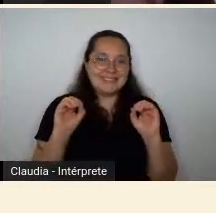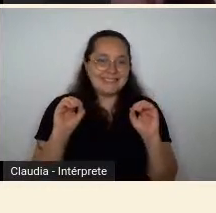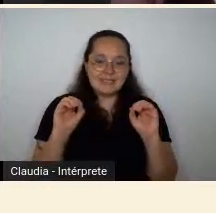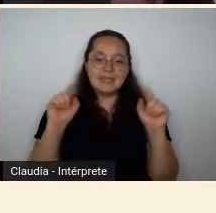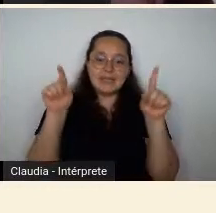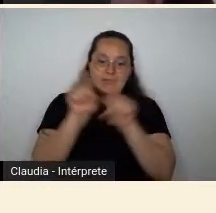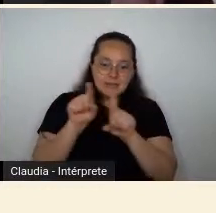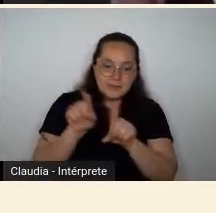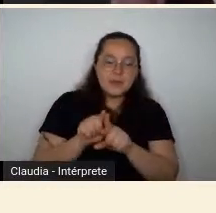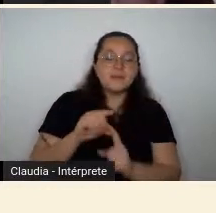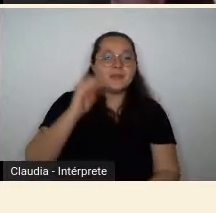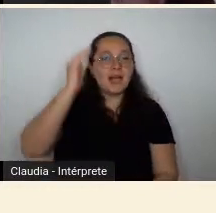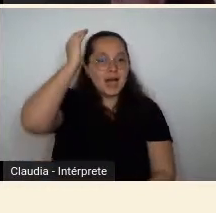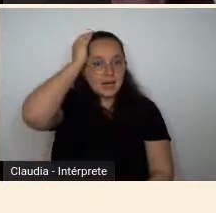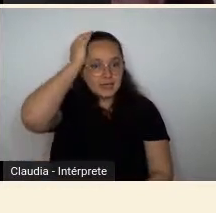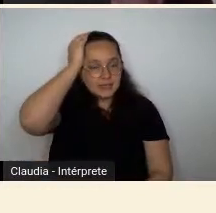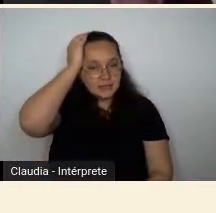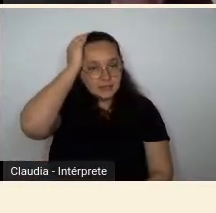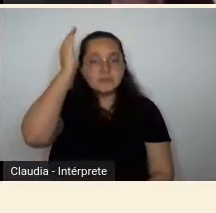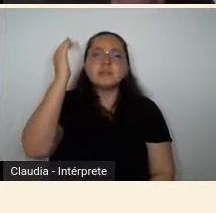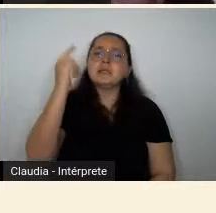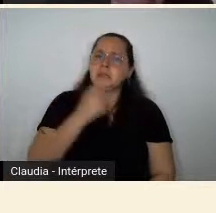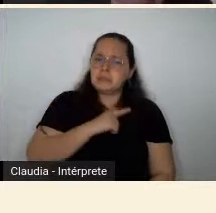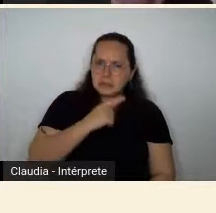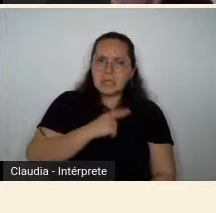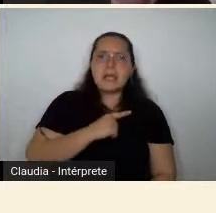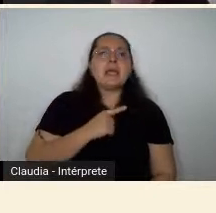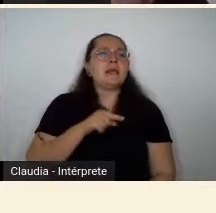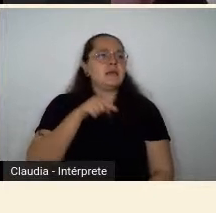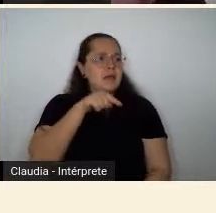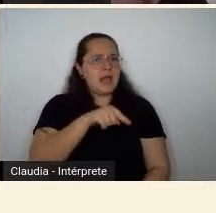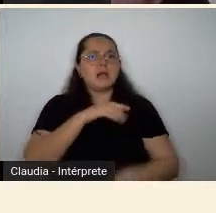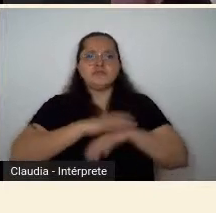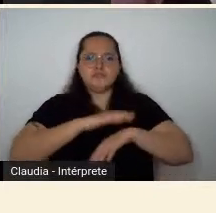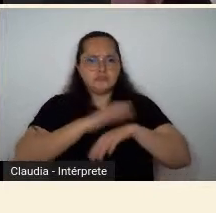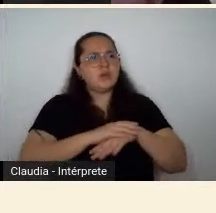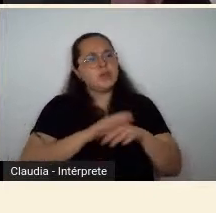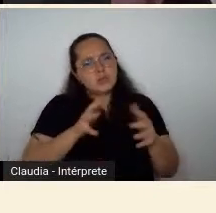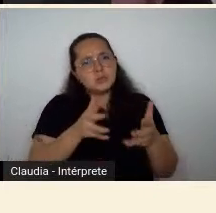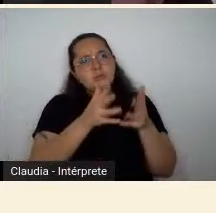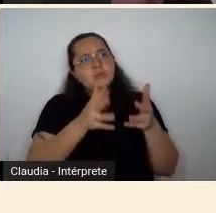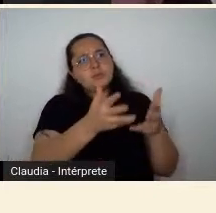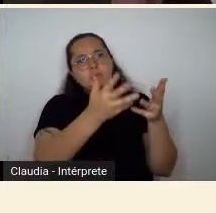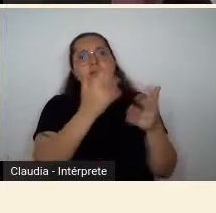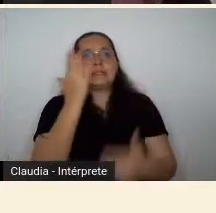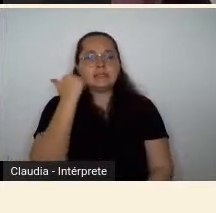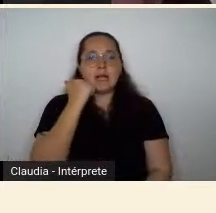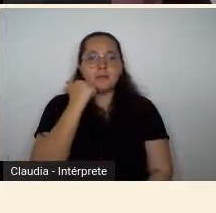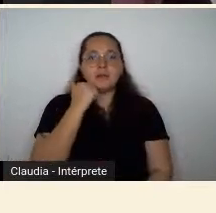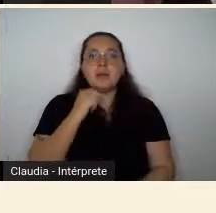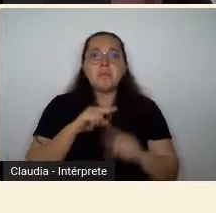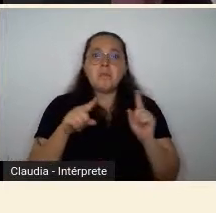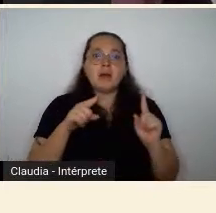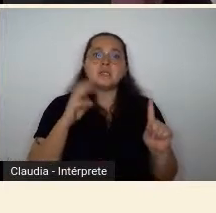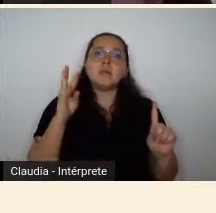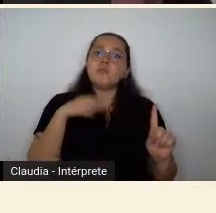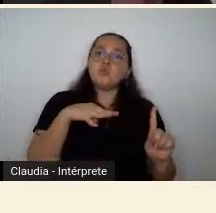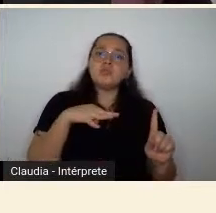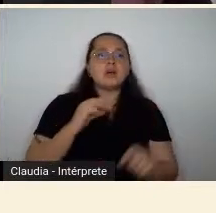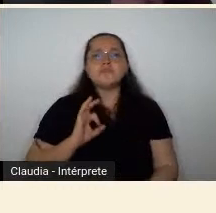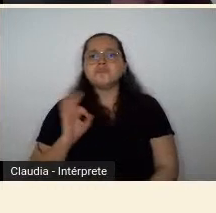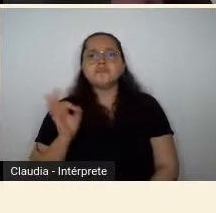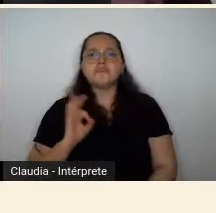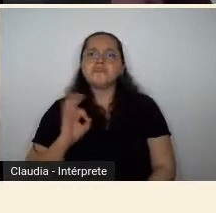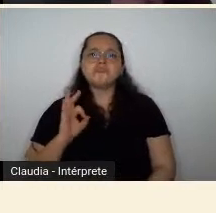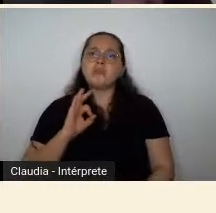enfim, ela tem o seu papel de promotora, de preconizadora, de força motriz, como a gente viu, mas não de musa, né. A questão da